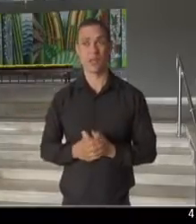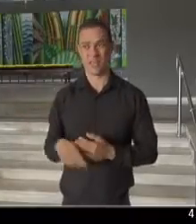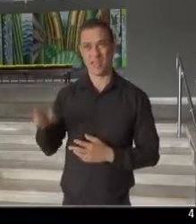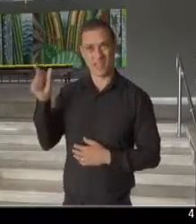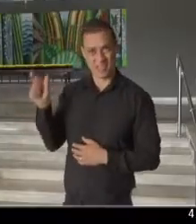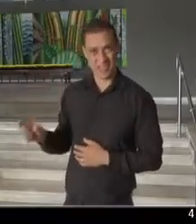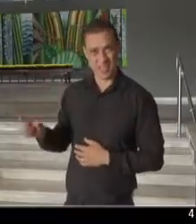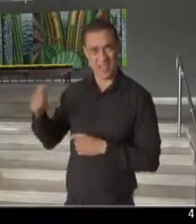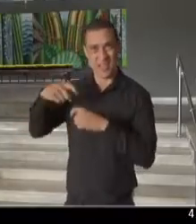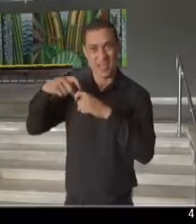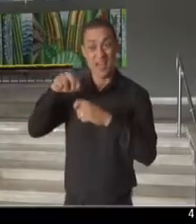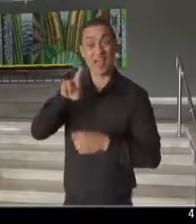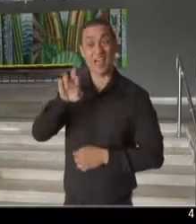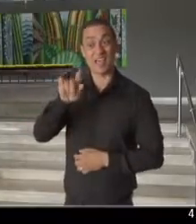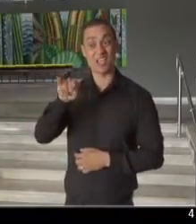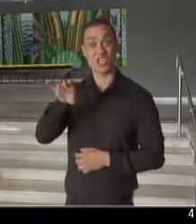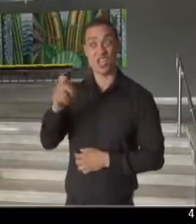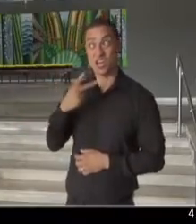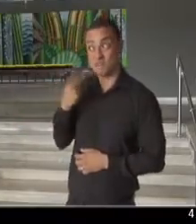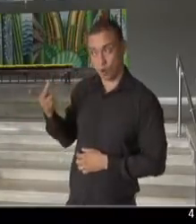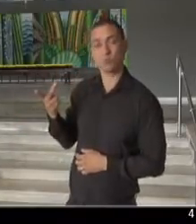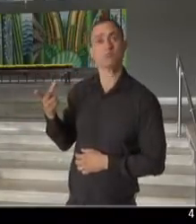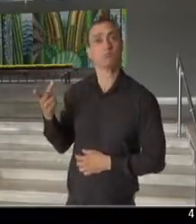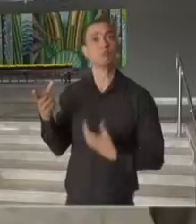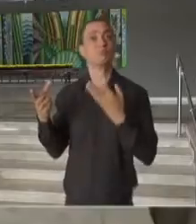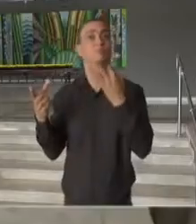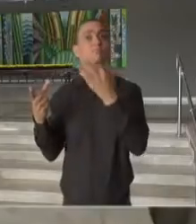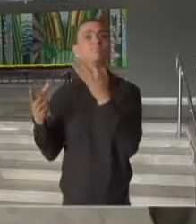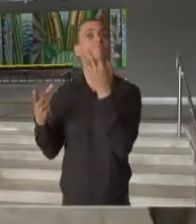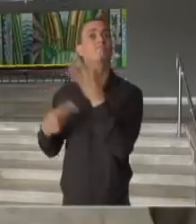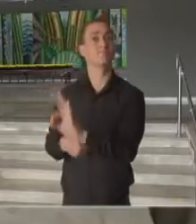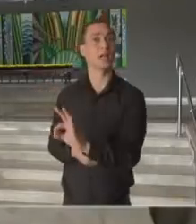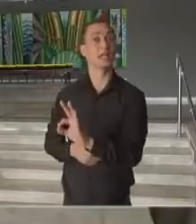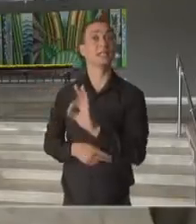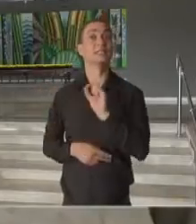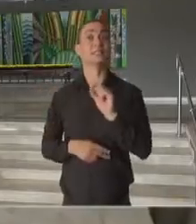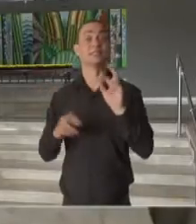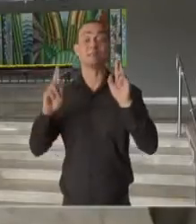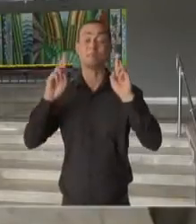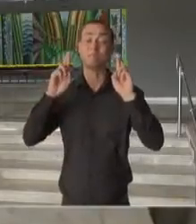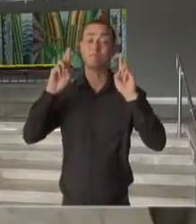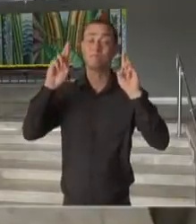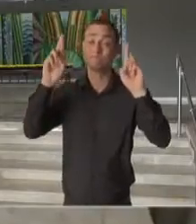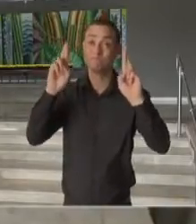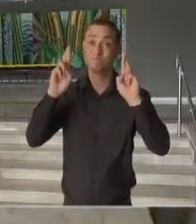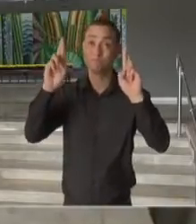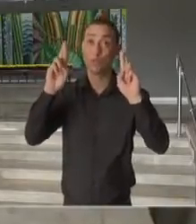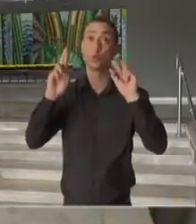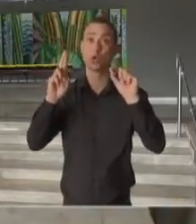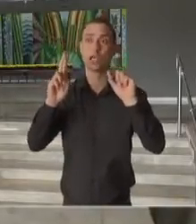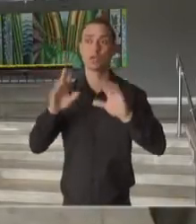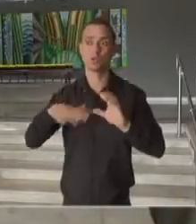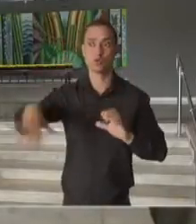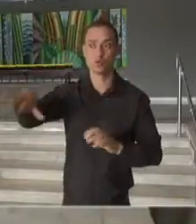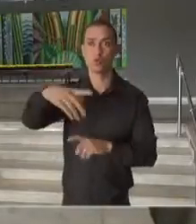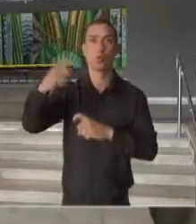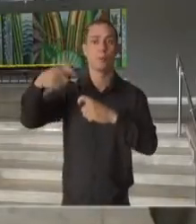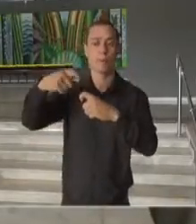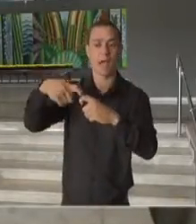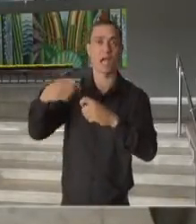Regiane comentou, existe uma grande esperança da comunidade científica